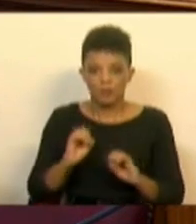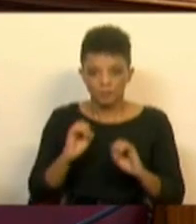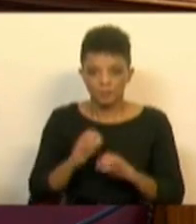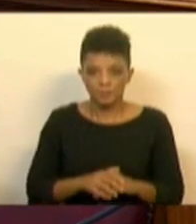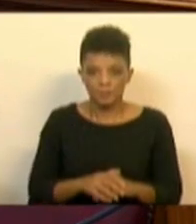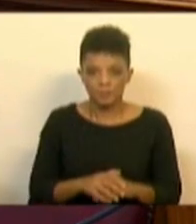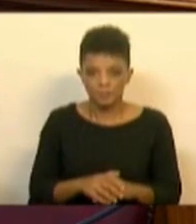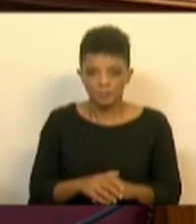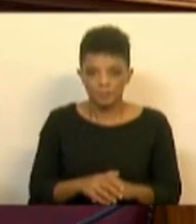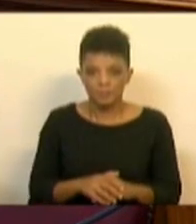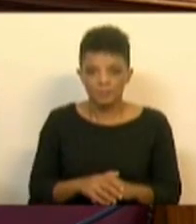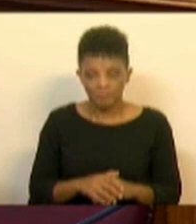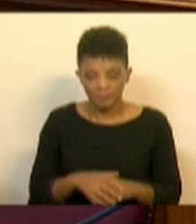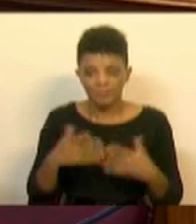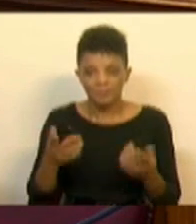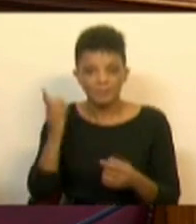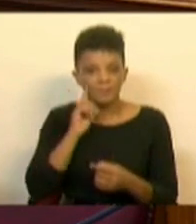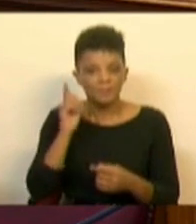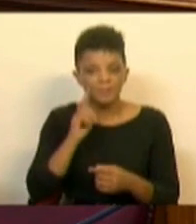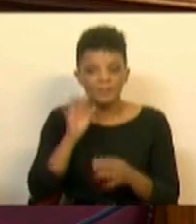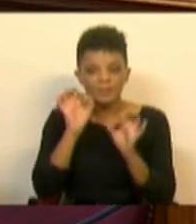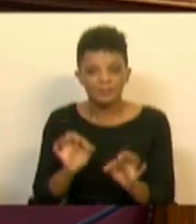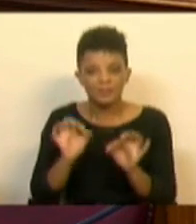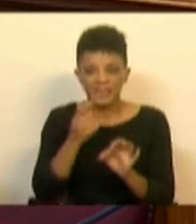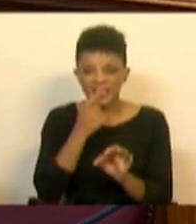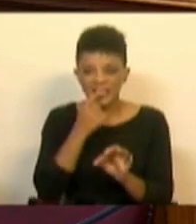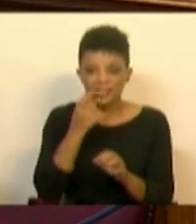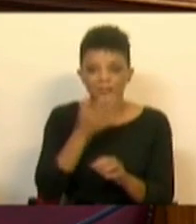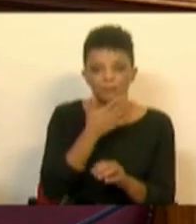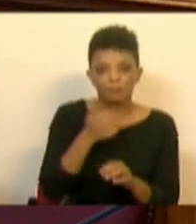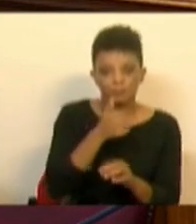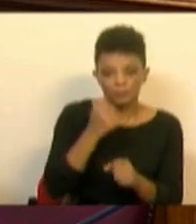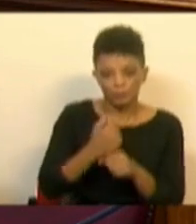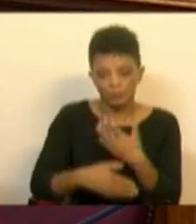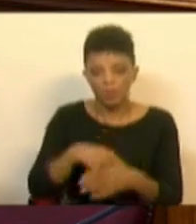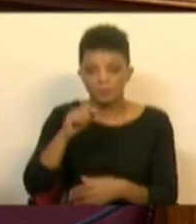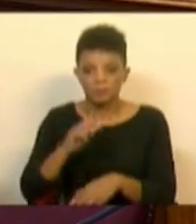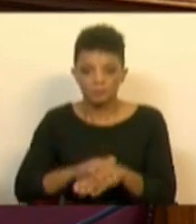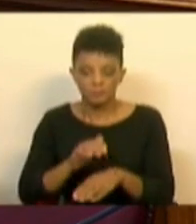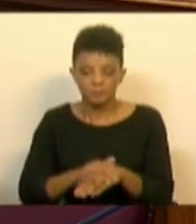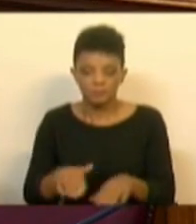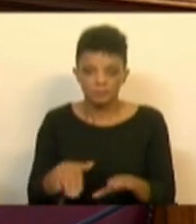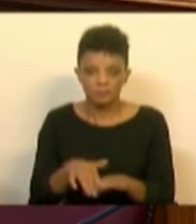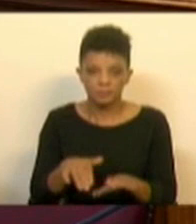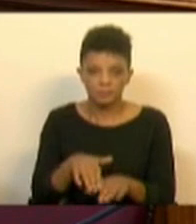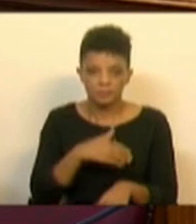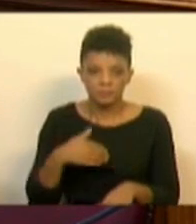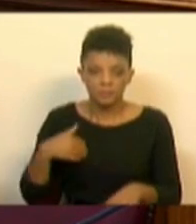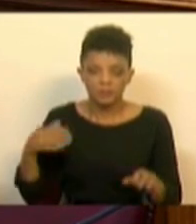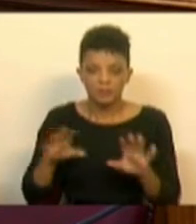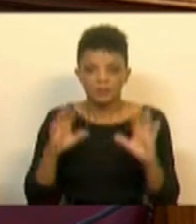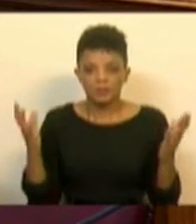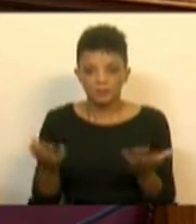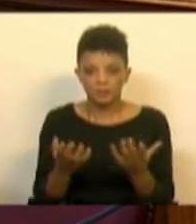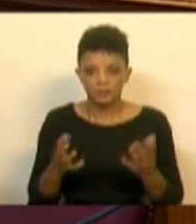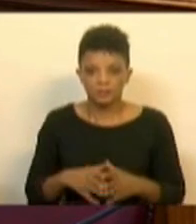A reabilitação oral é fundamental, não só pela vertente estética e funcional, mas também pela sua participação da saúde em geral.